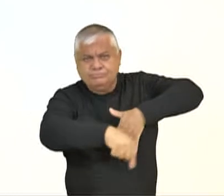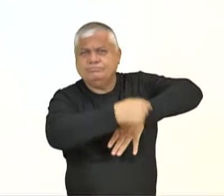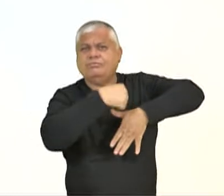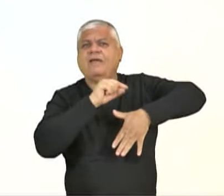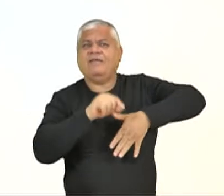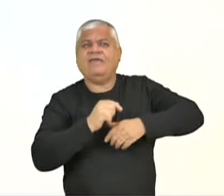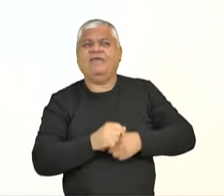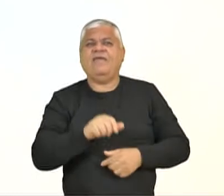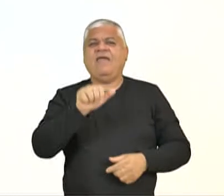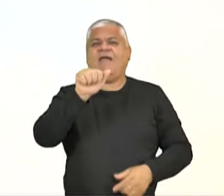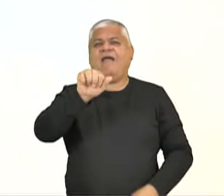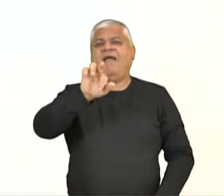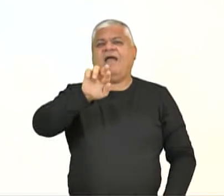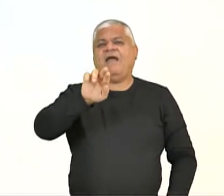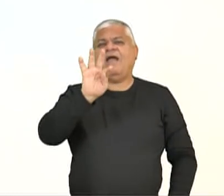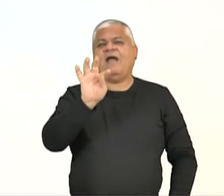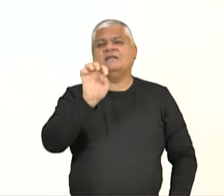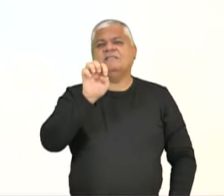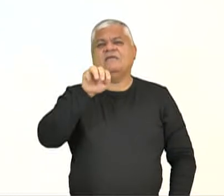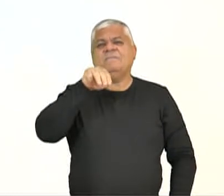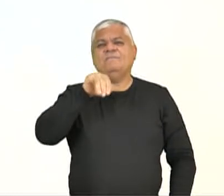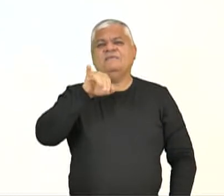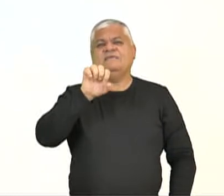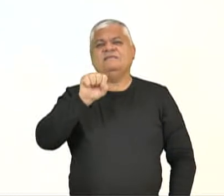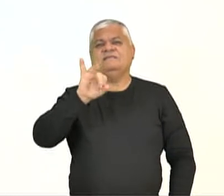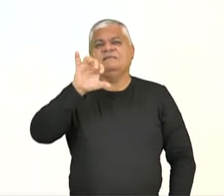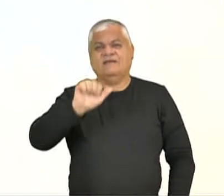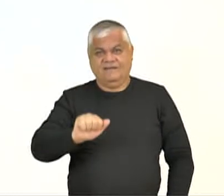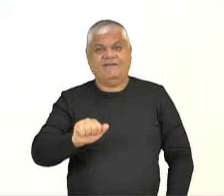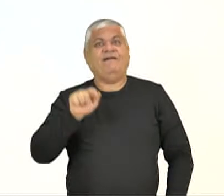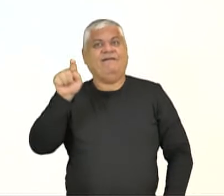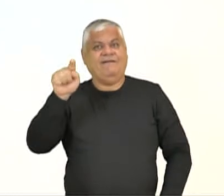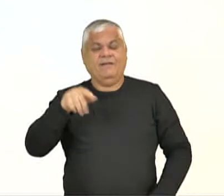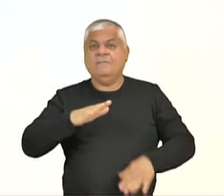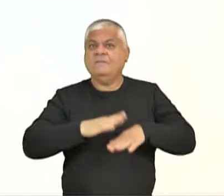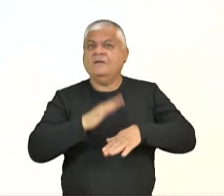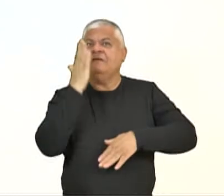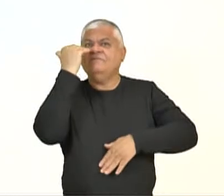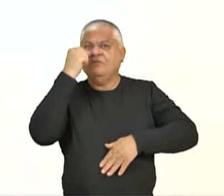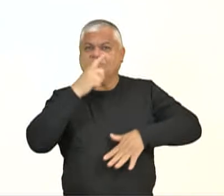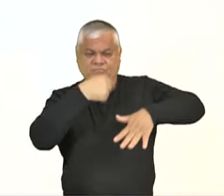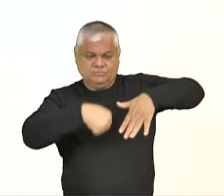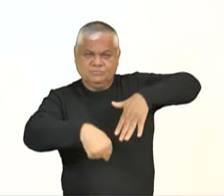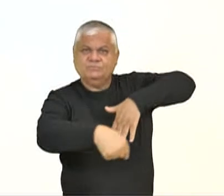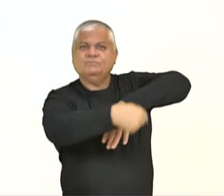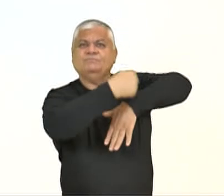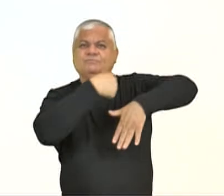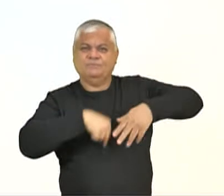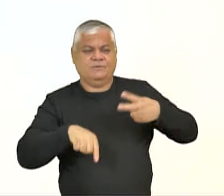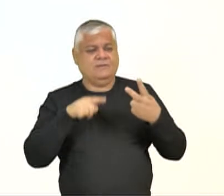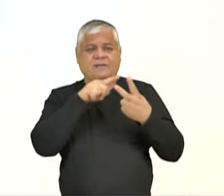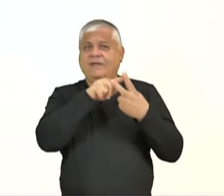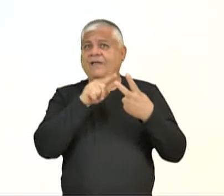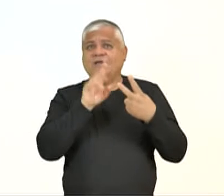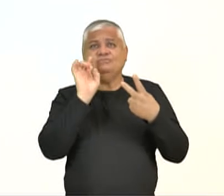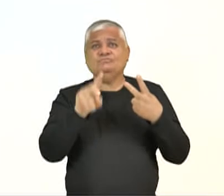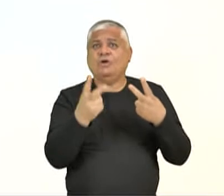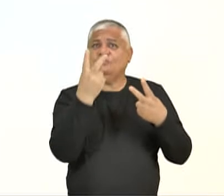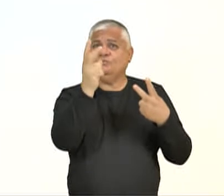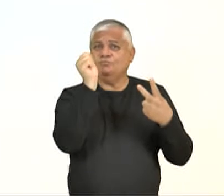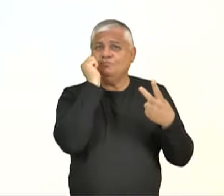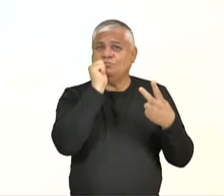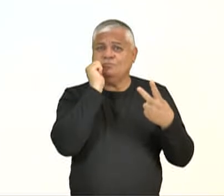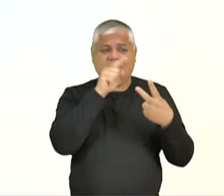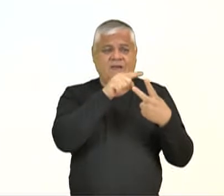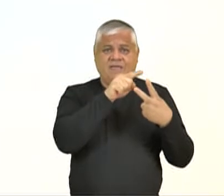é a pintora que mais se destaca entre os países sul-americanos. As duas, inclusive, são as únicas mulheres que entram nesse